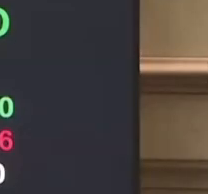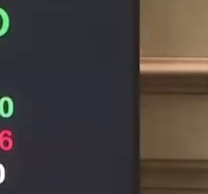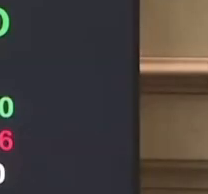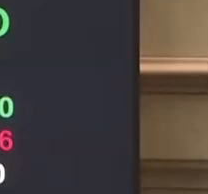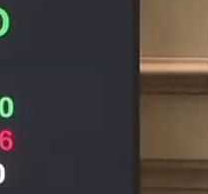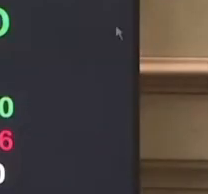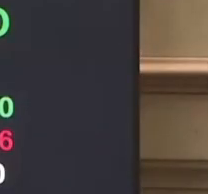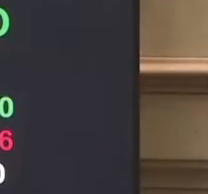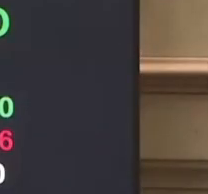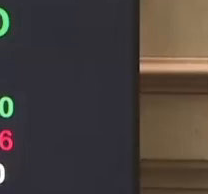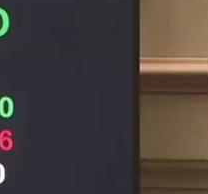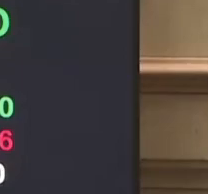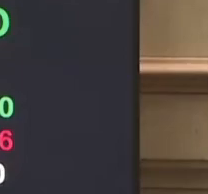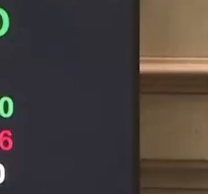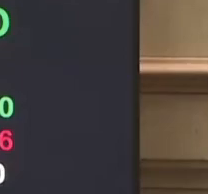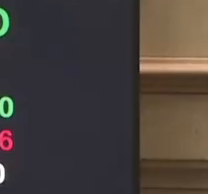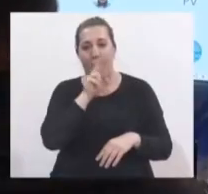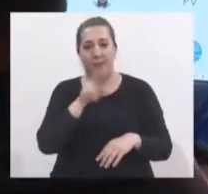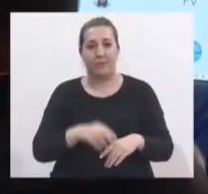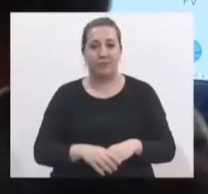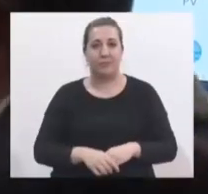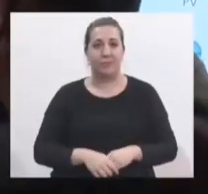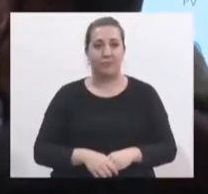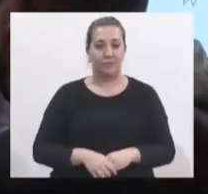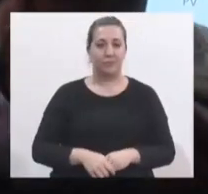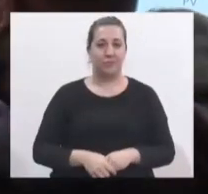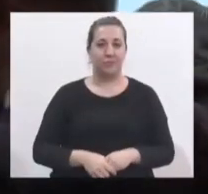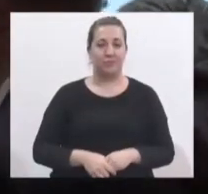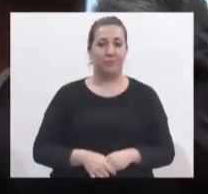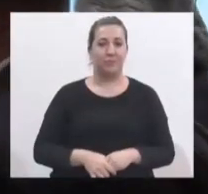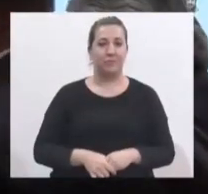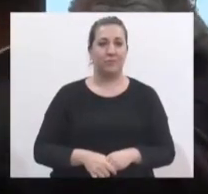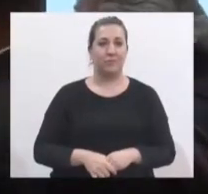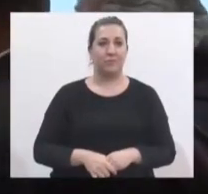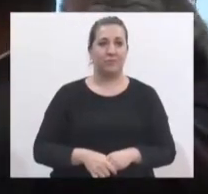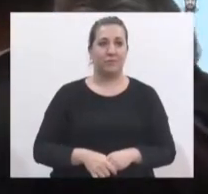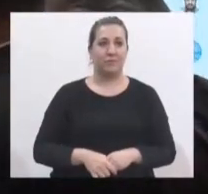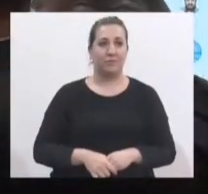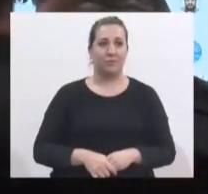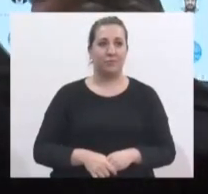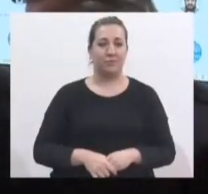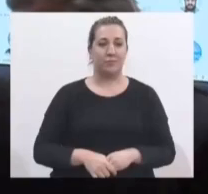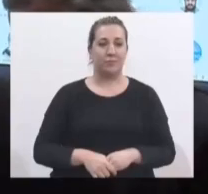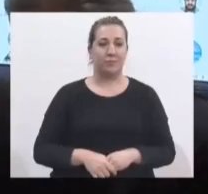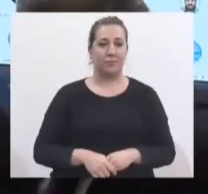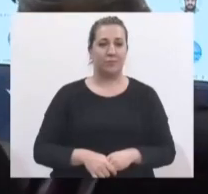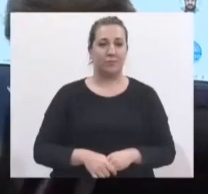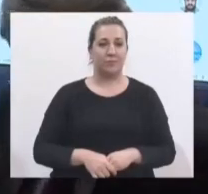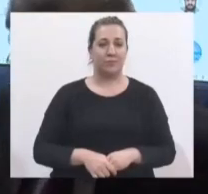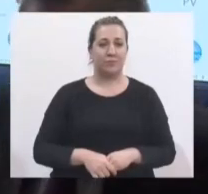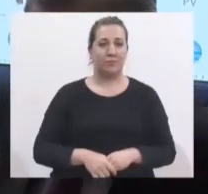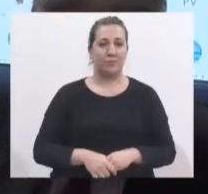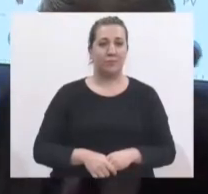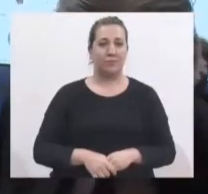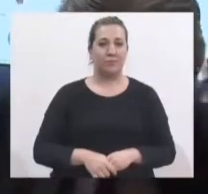a covid-19 que atribuam a competência a tribunais arbitrários e judiciais estrangeiros. A Argentina participa de testes voluntários na fase